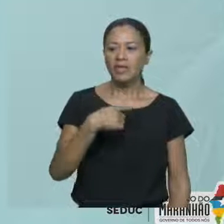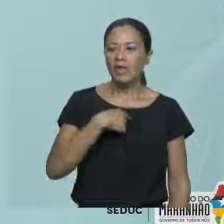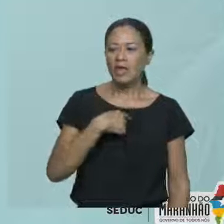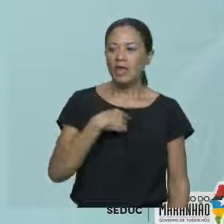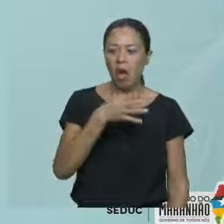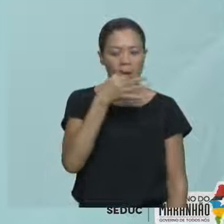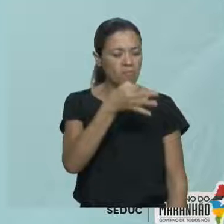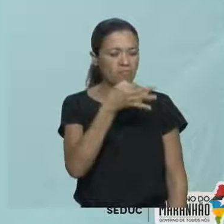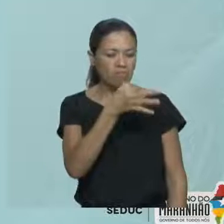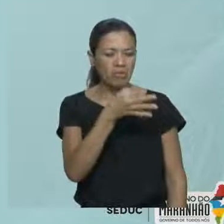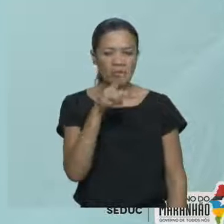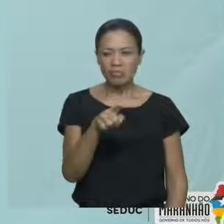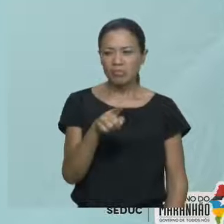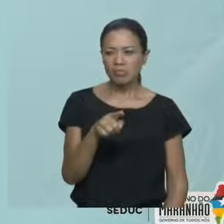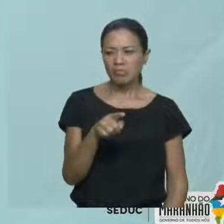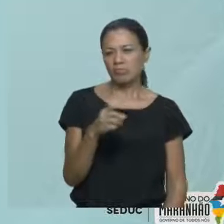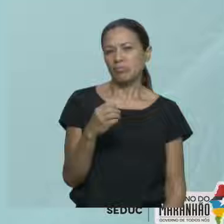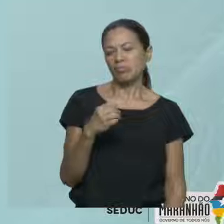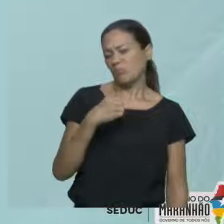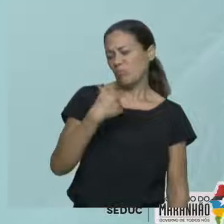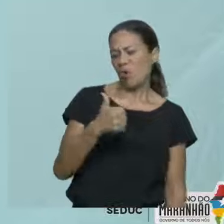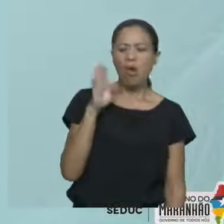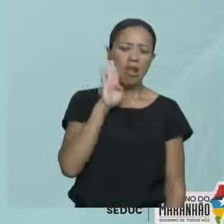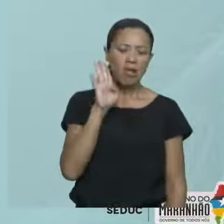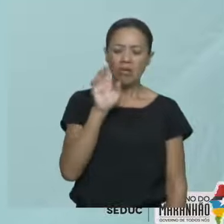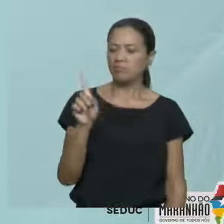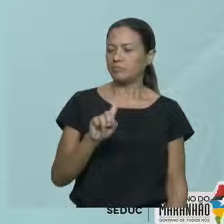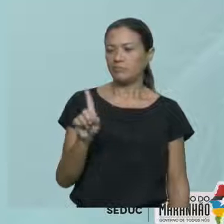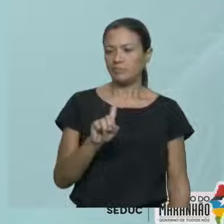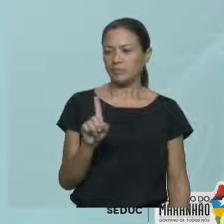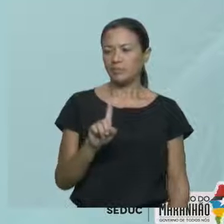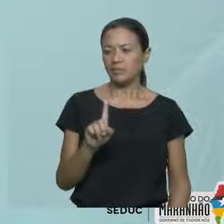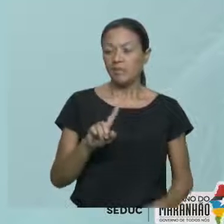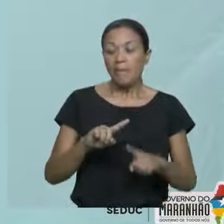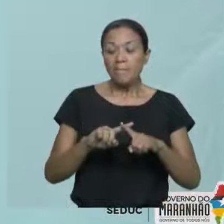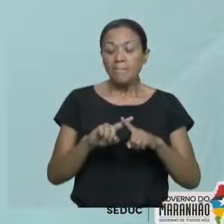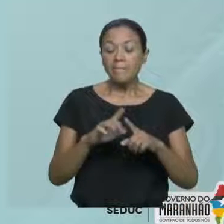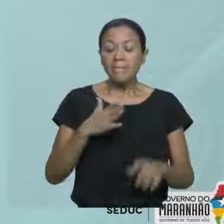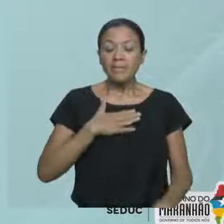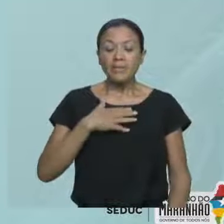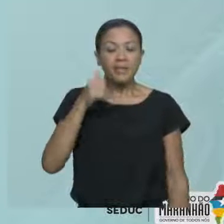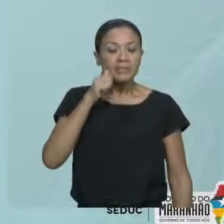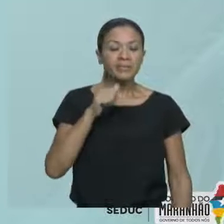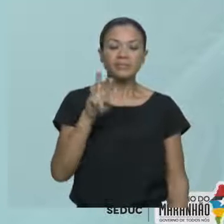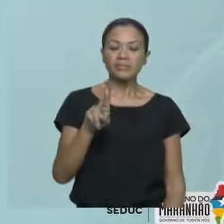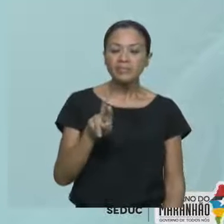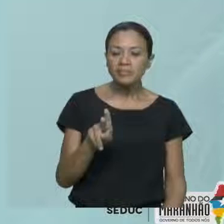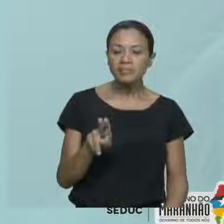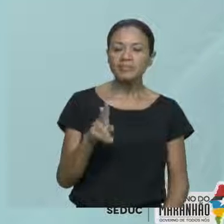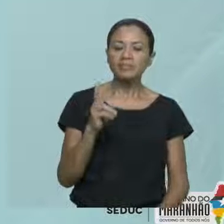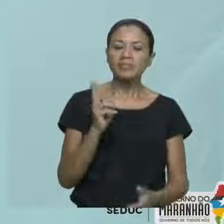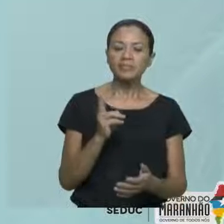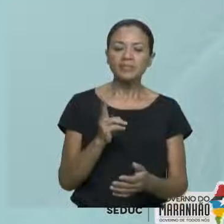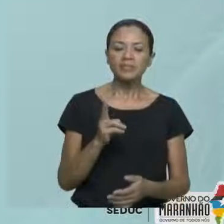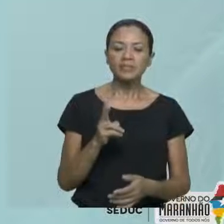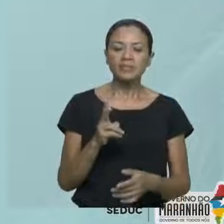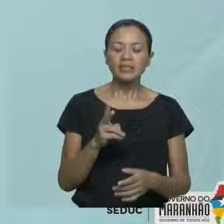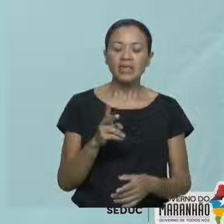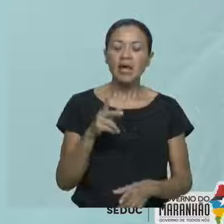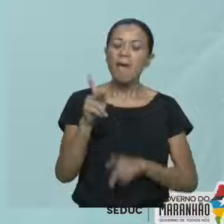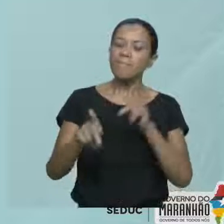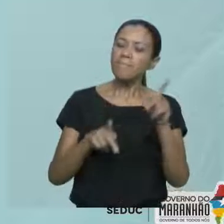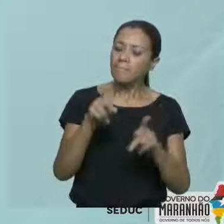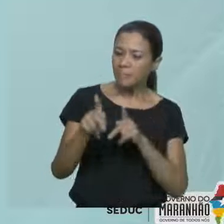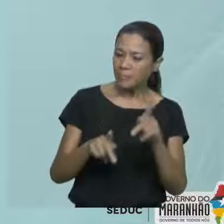Mas eu não acho isso cool, legal, great. My sister is so popular. Minha irmã é tão popular.